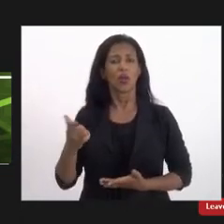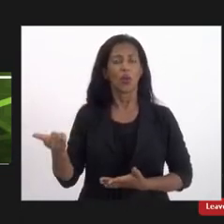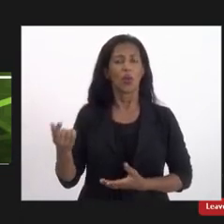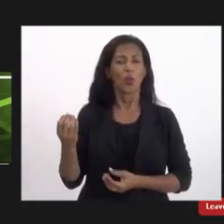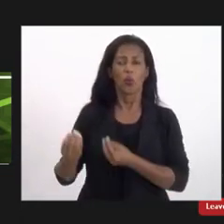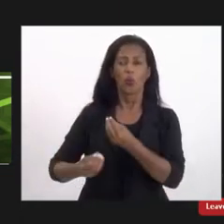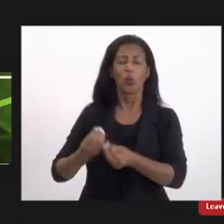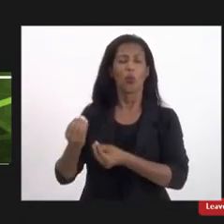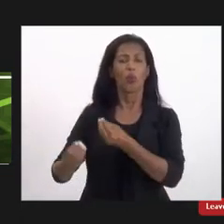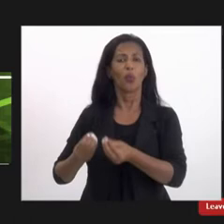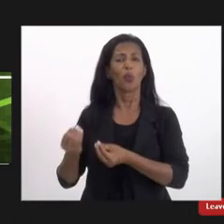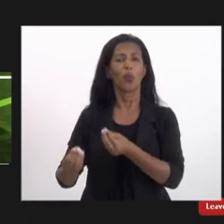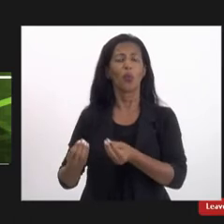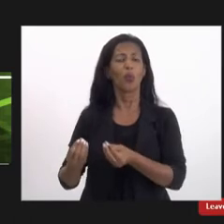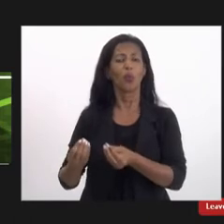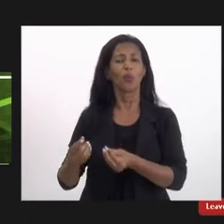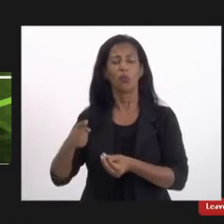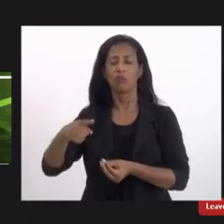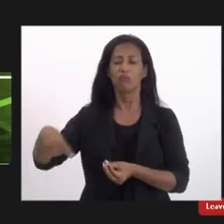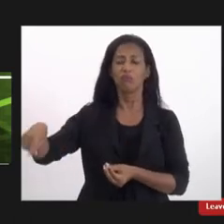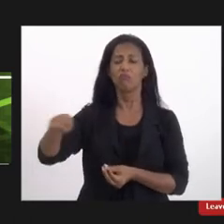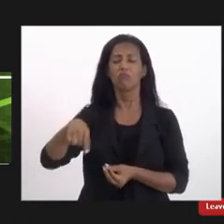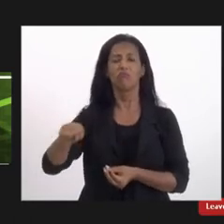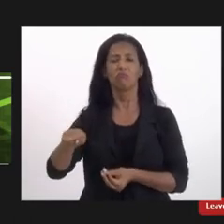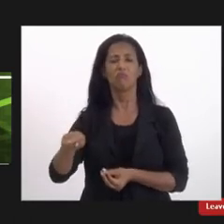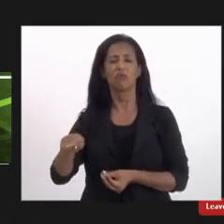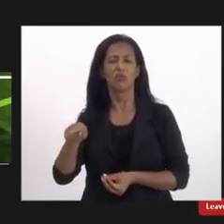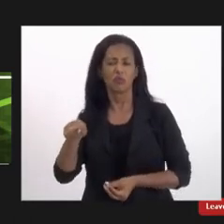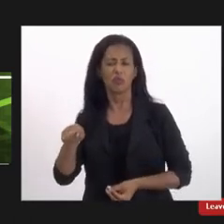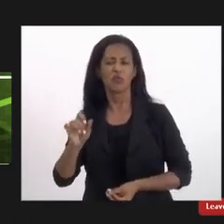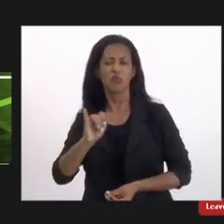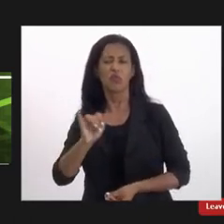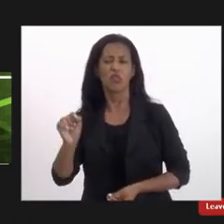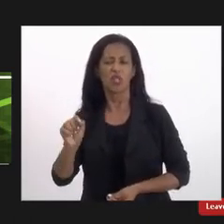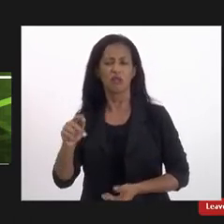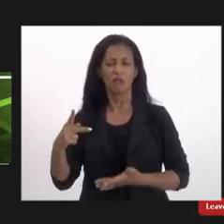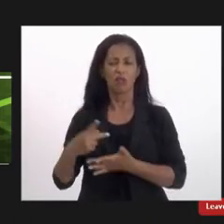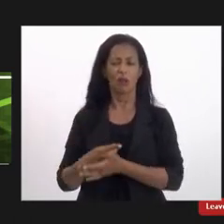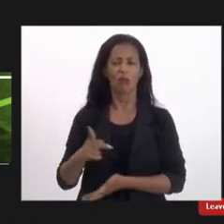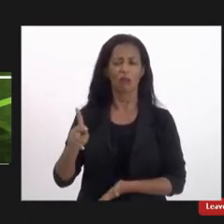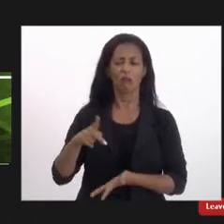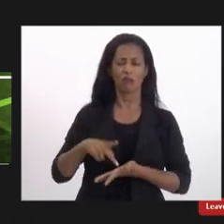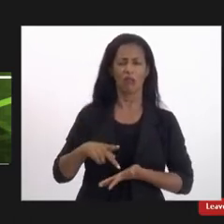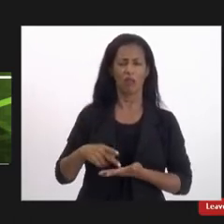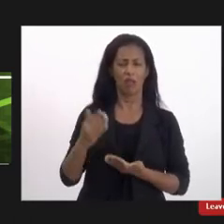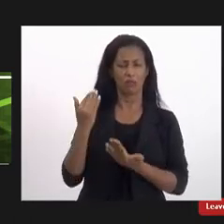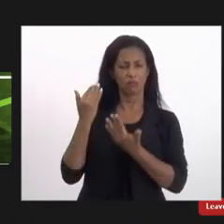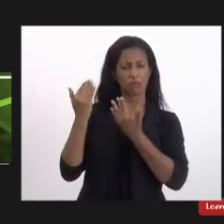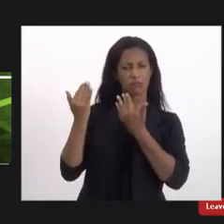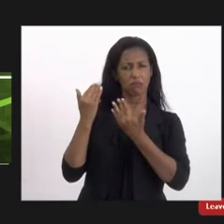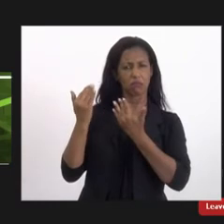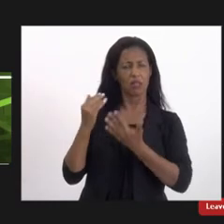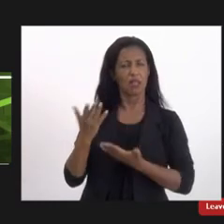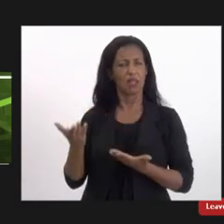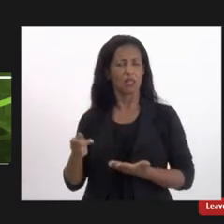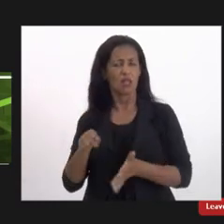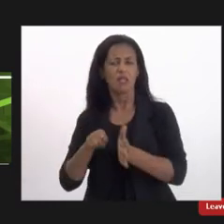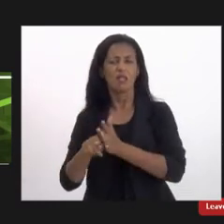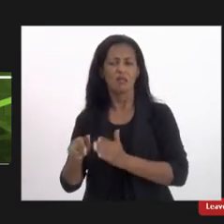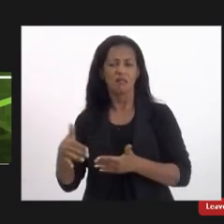delas será que foi isso mesmo que aconteceu será que